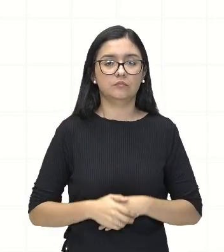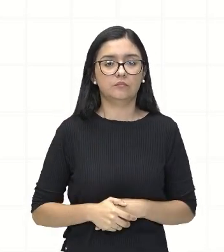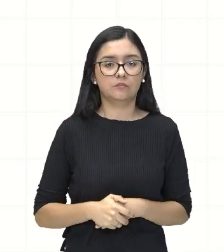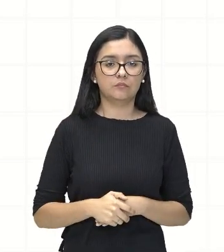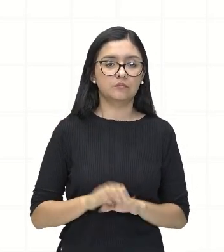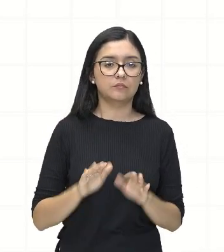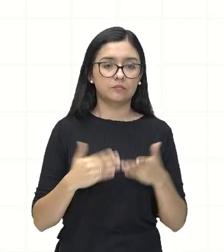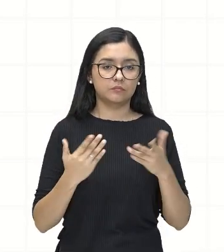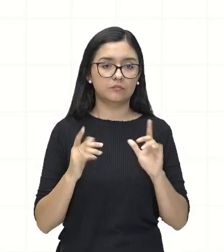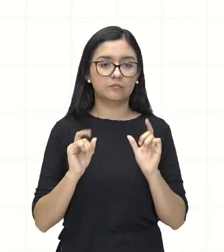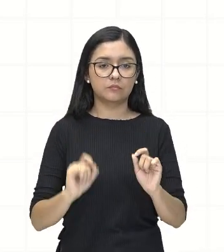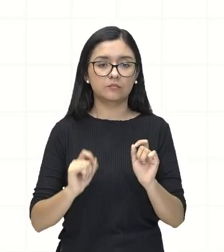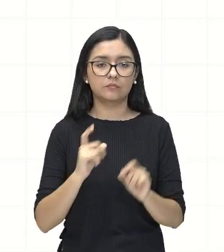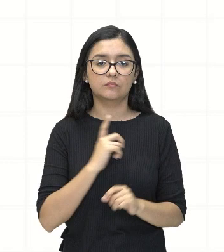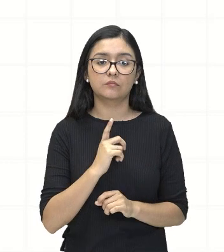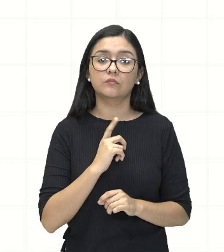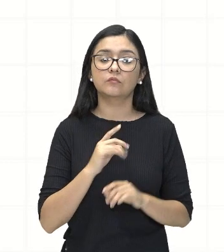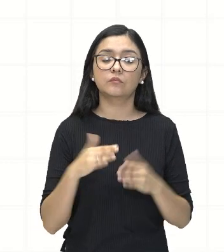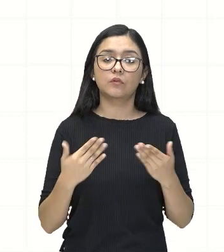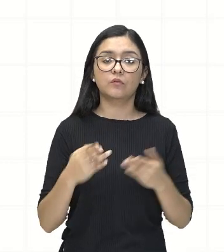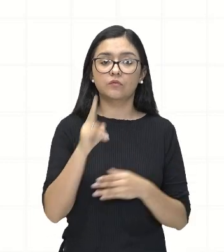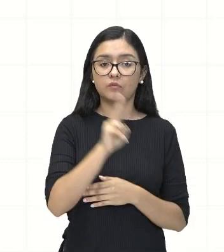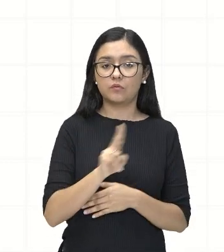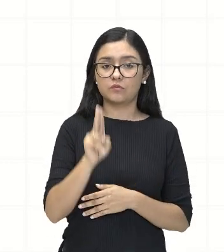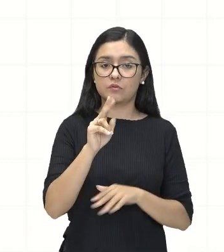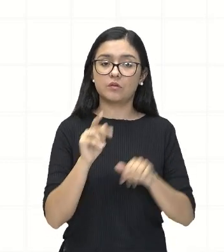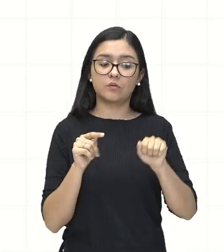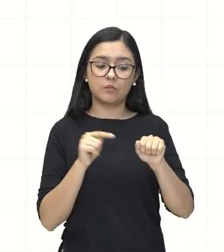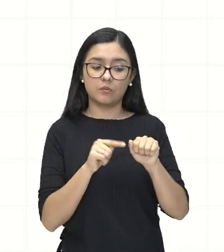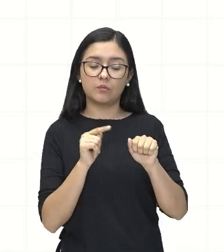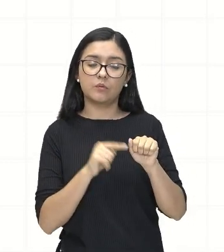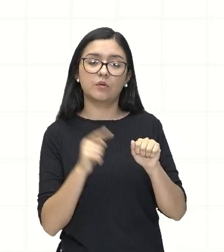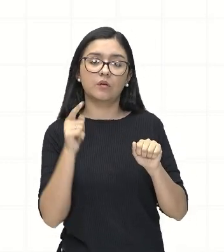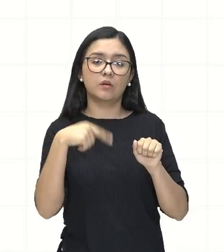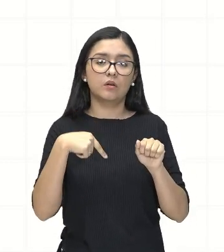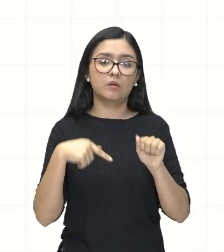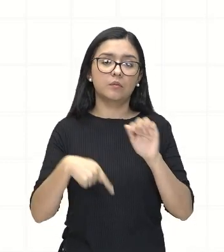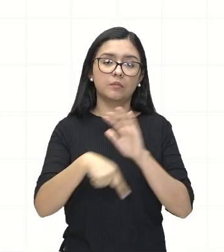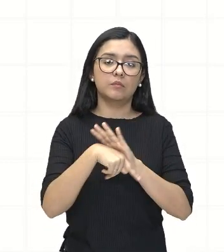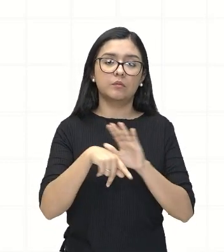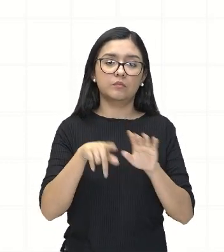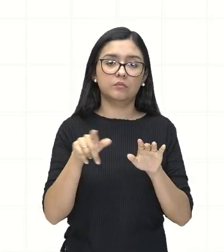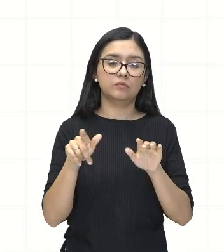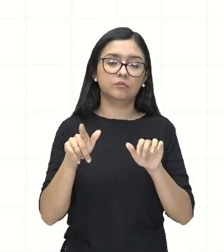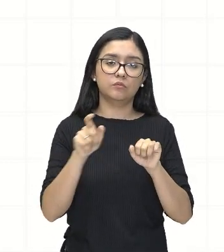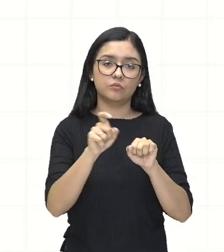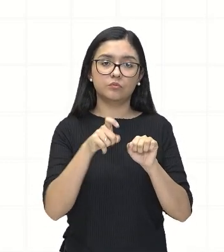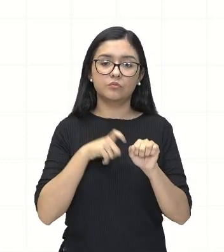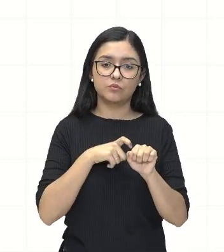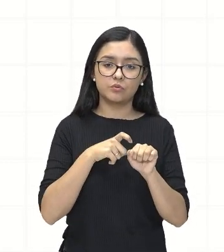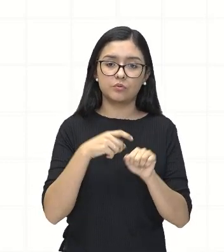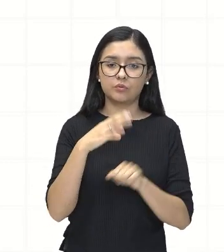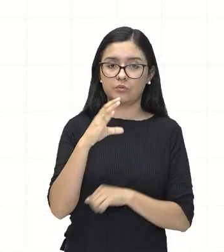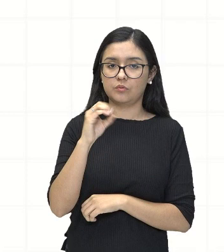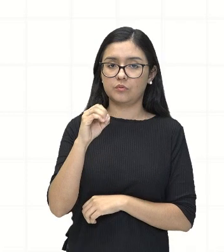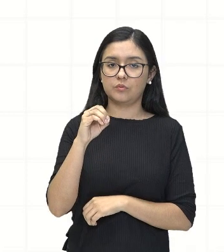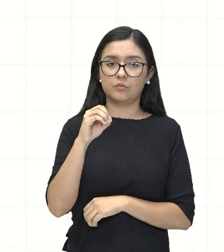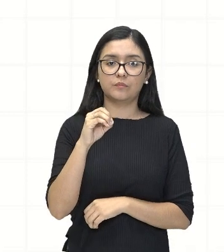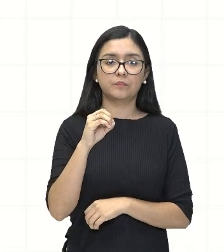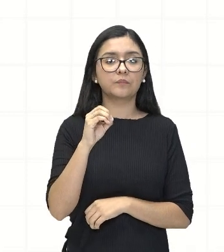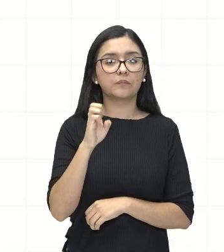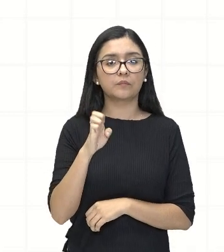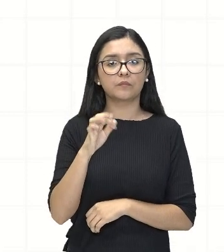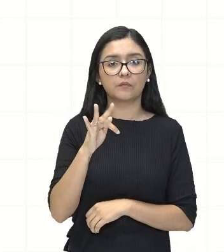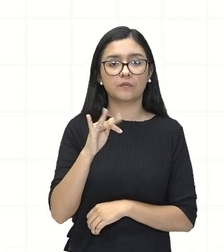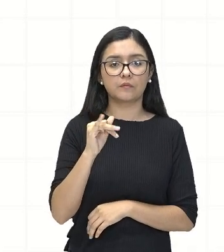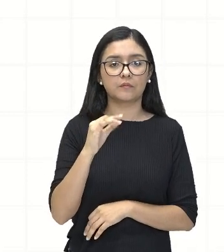Então, aqui foi utilizado o A. O A é o coeficiente do X. Vejam que por isso que normalmente, né?